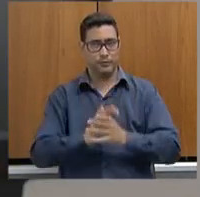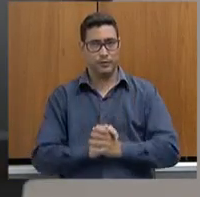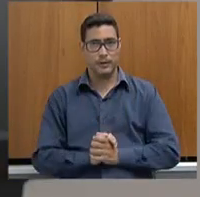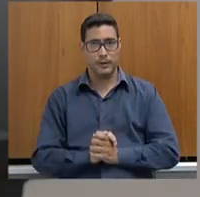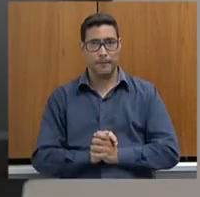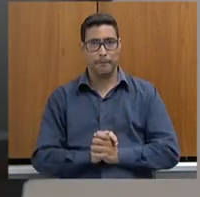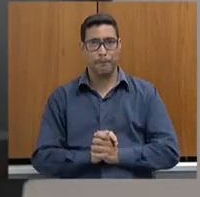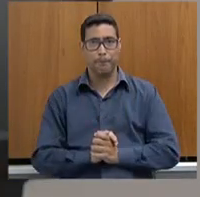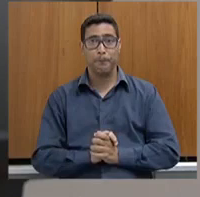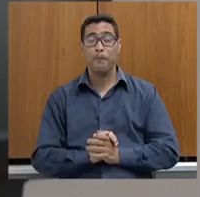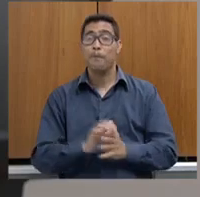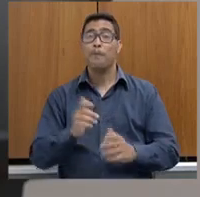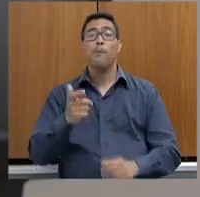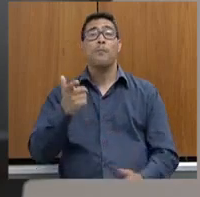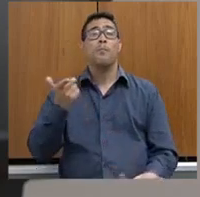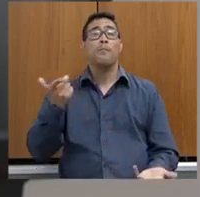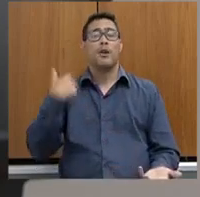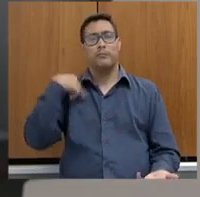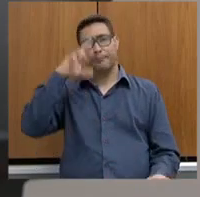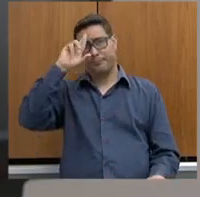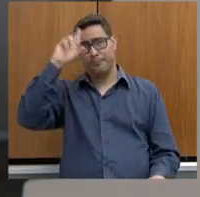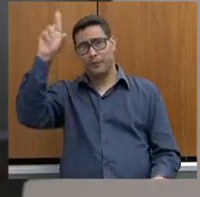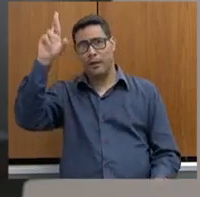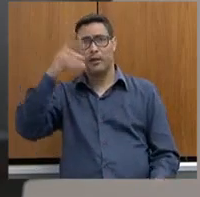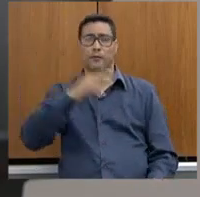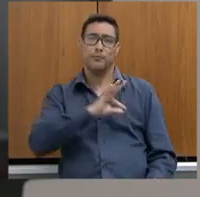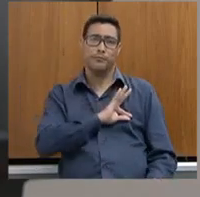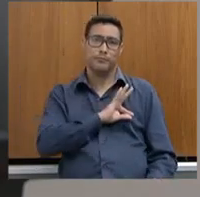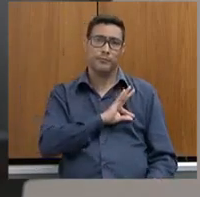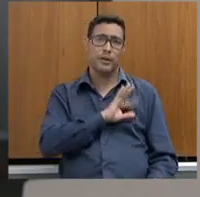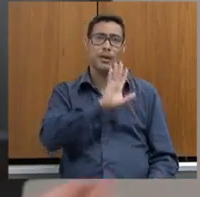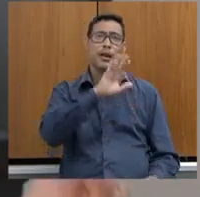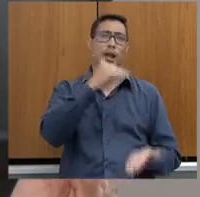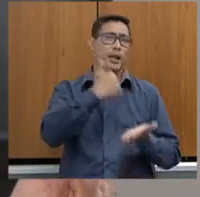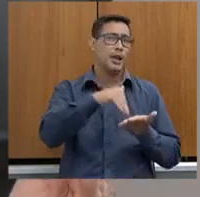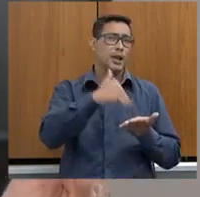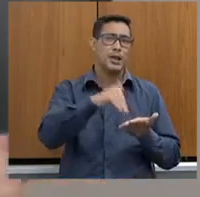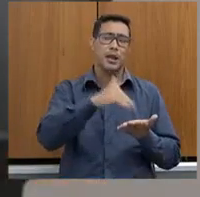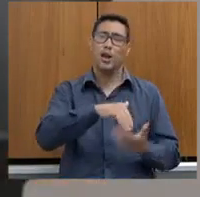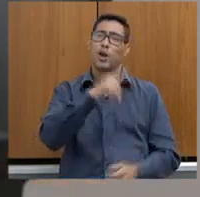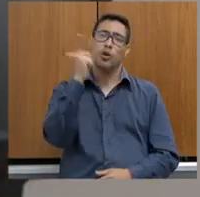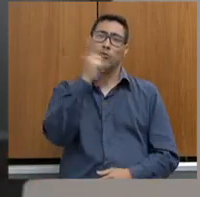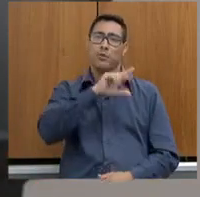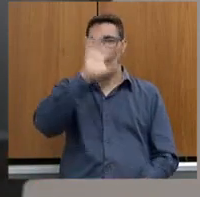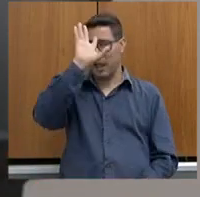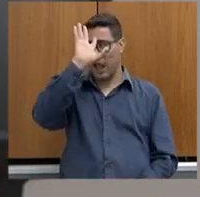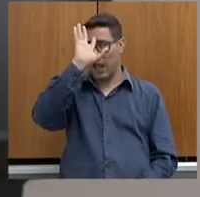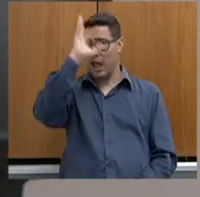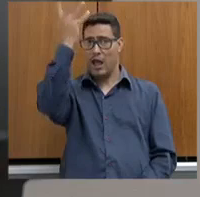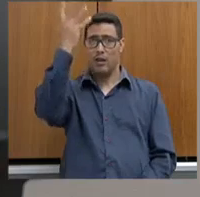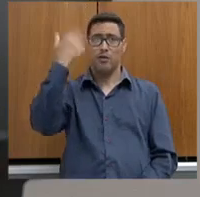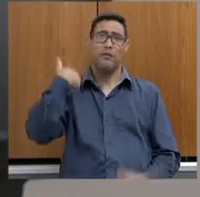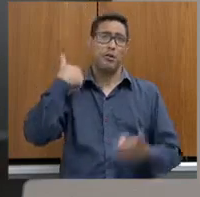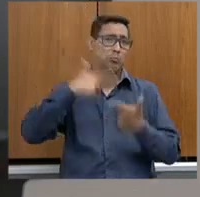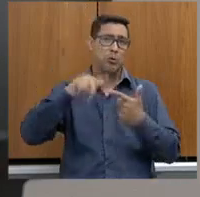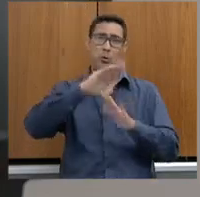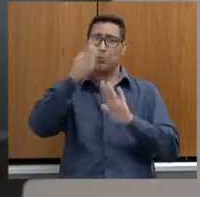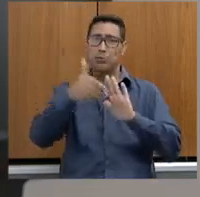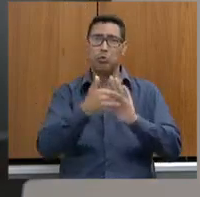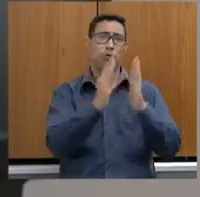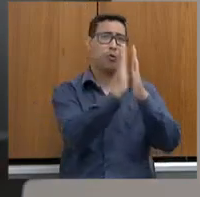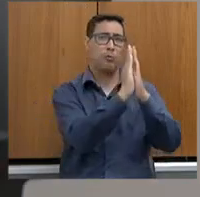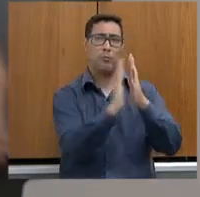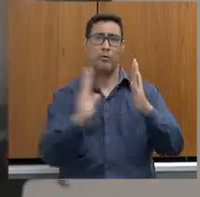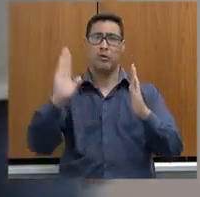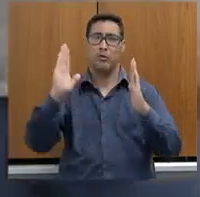Nenhum chefe de polícia, nenhum secretário, consegue resolver todos os problemas de sua pasta num período em ele está à frente. Mas, se